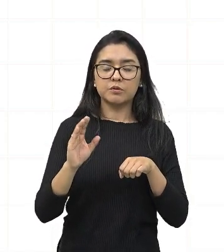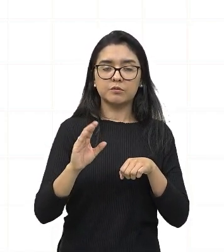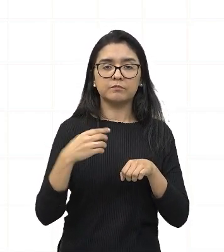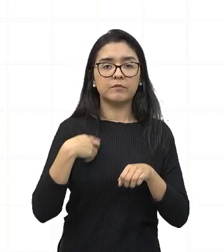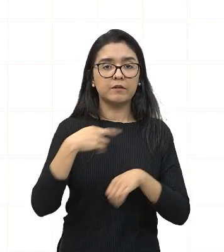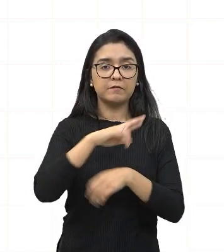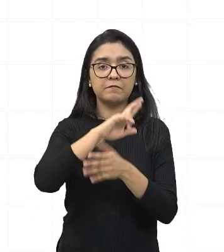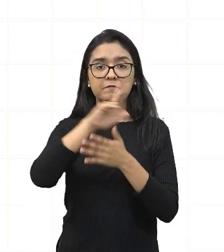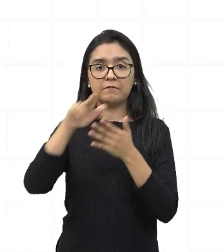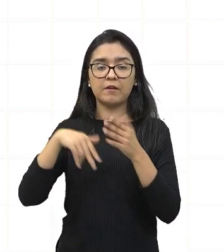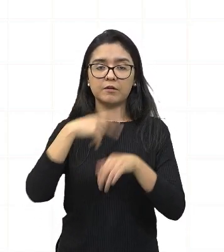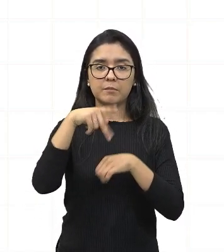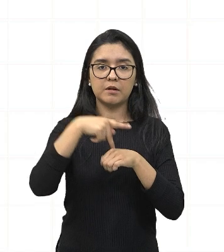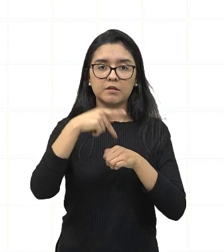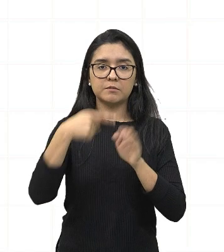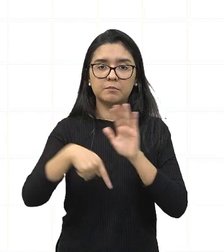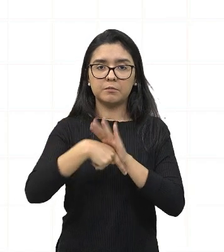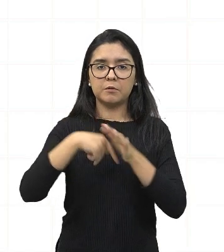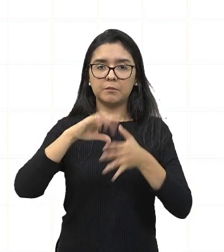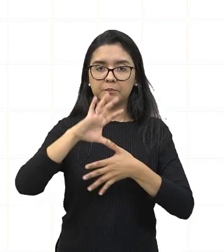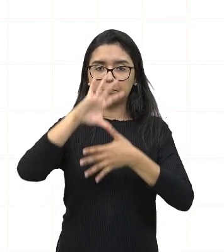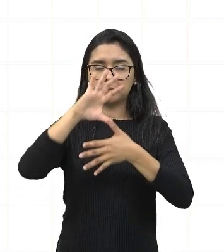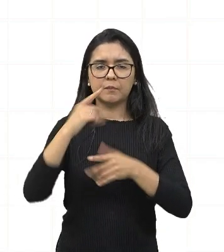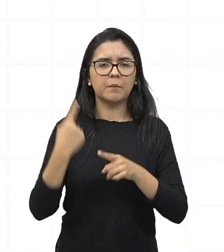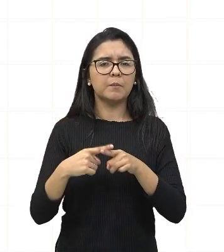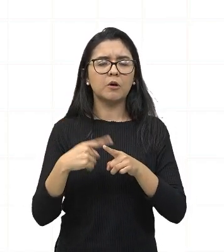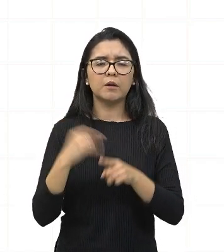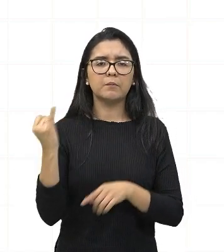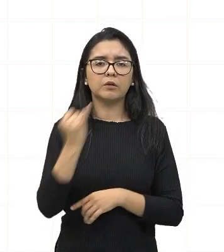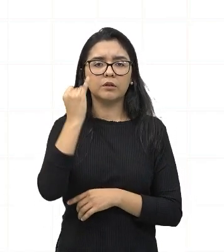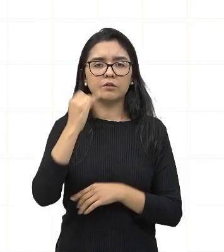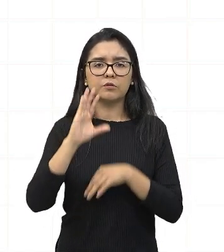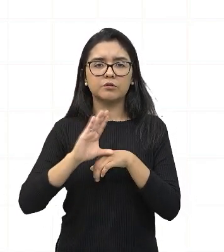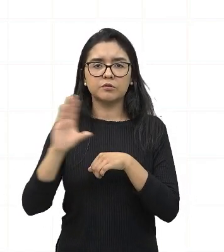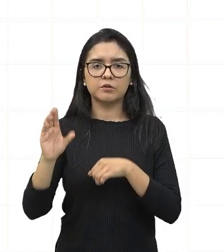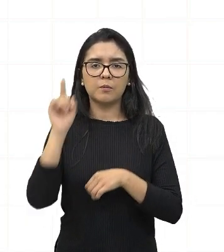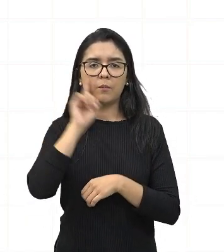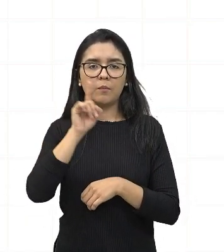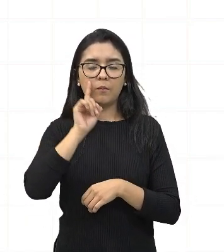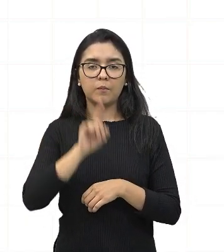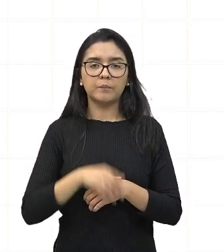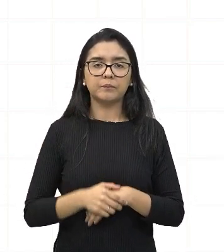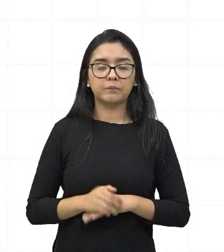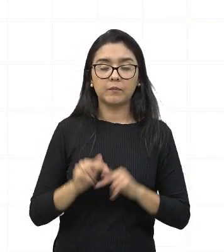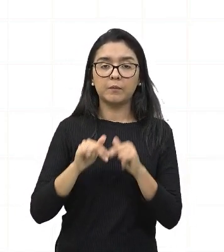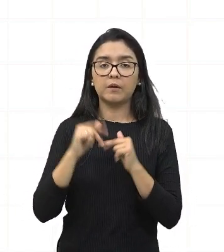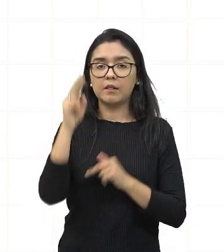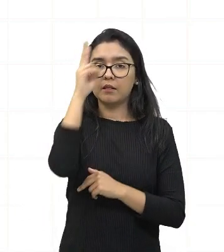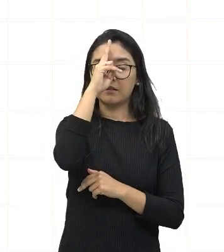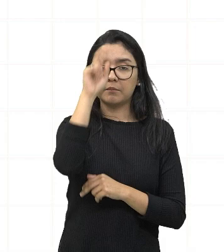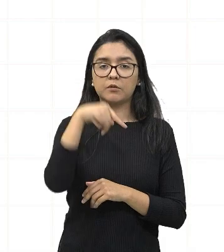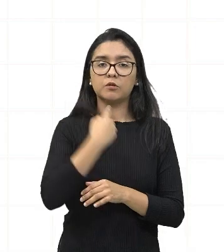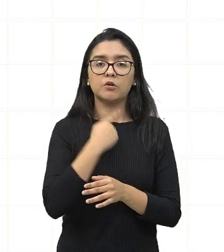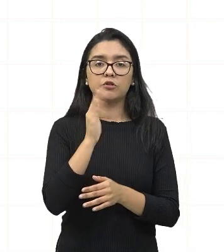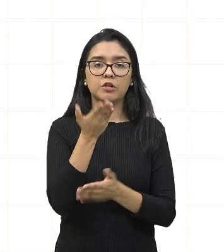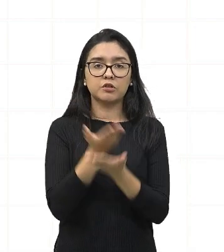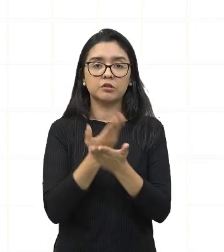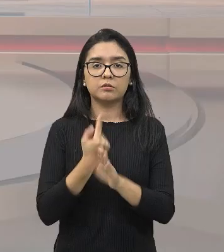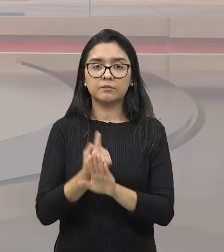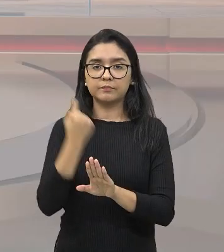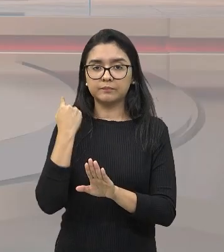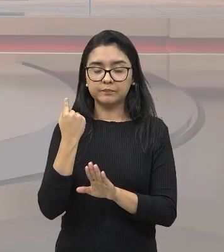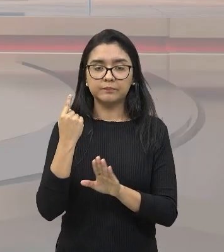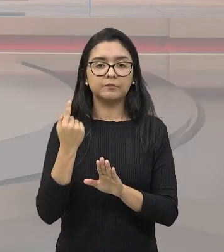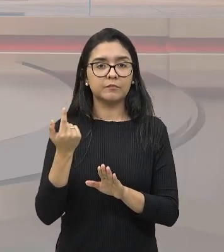diversos países latino-americanos. Por que ela foi tão importante? Porque lembra que nós já comentamos e eu vou lembrar